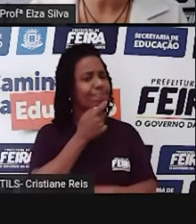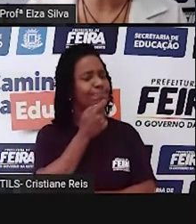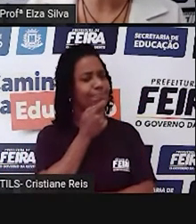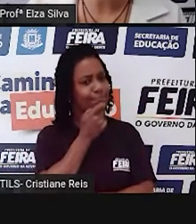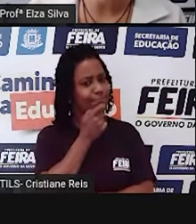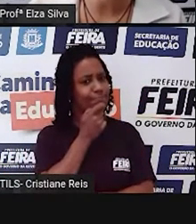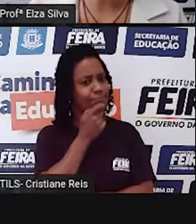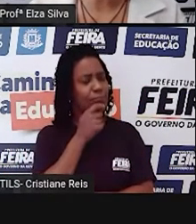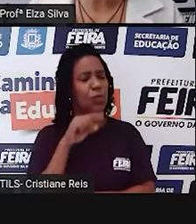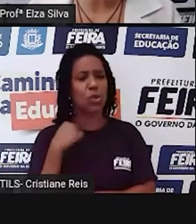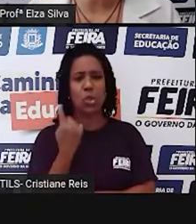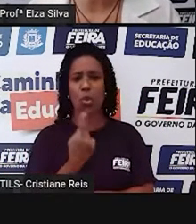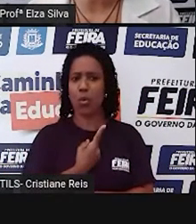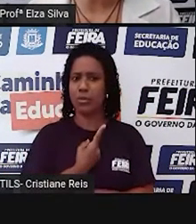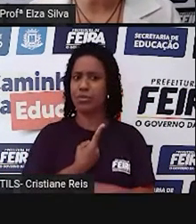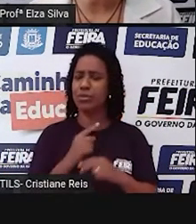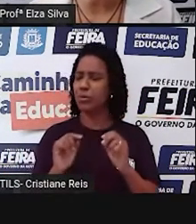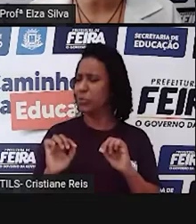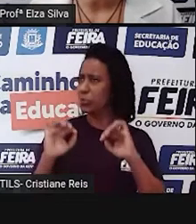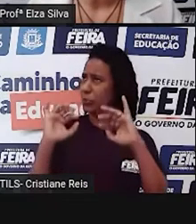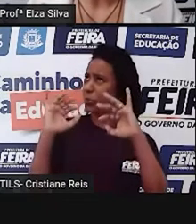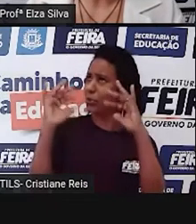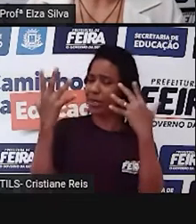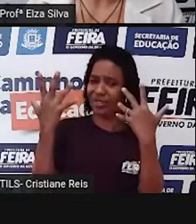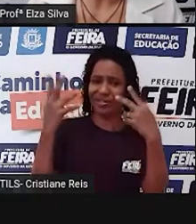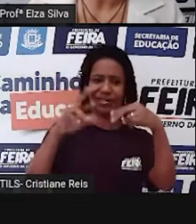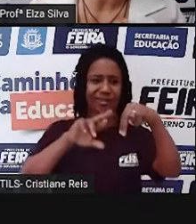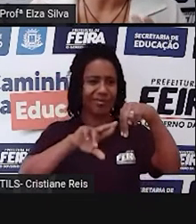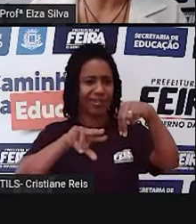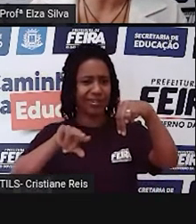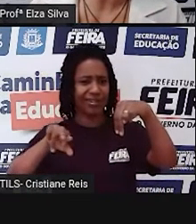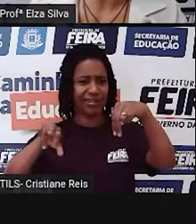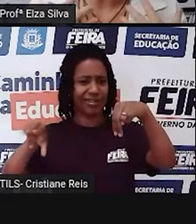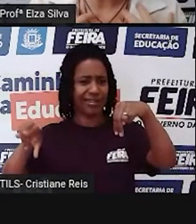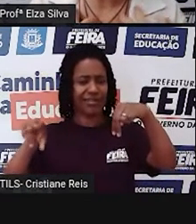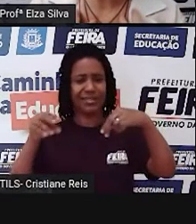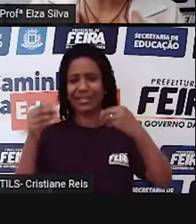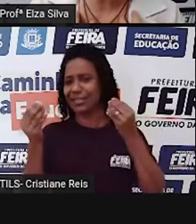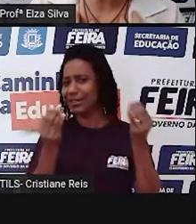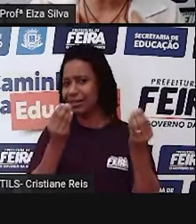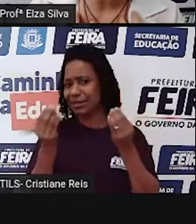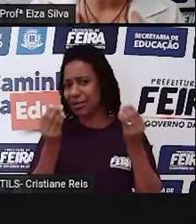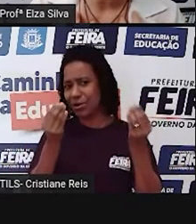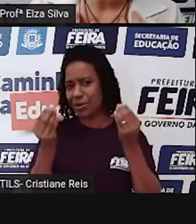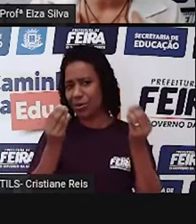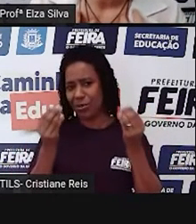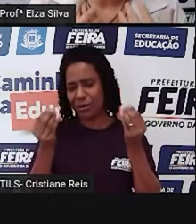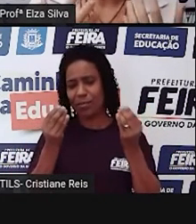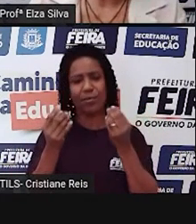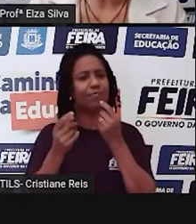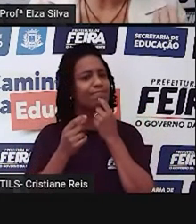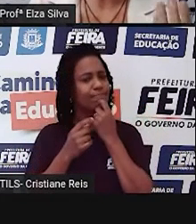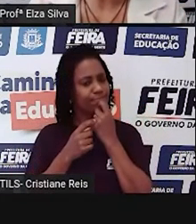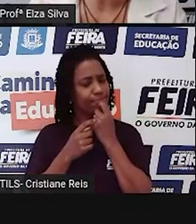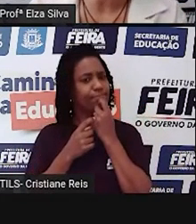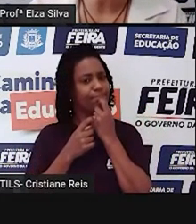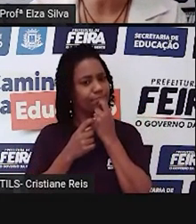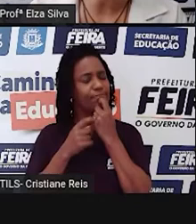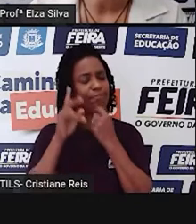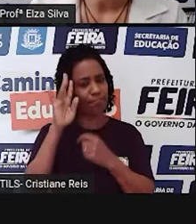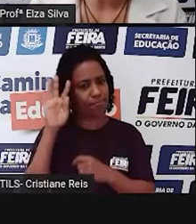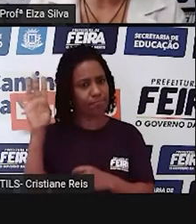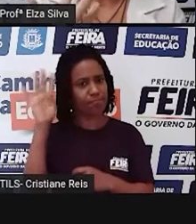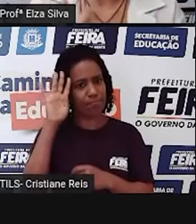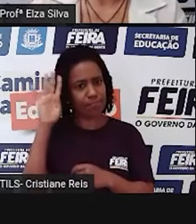Como nós podemos comemorar a diversidade? Então são perguntas que você vai se fazendo buscando